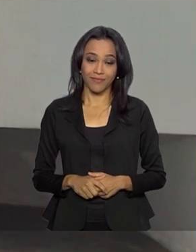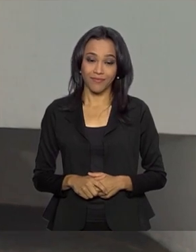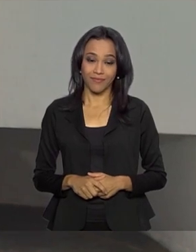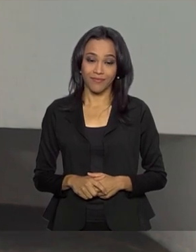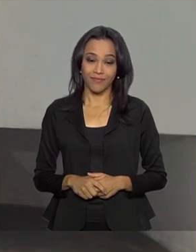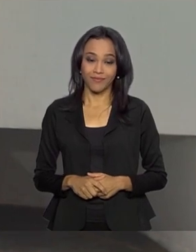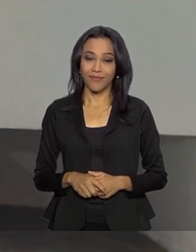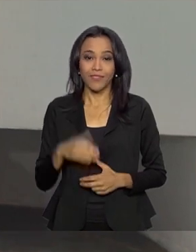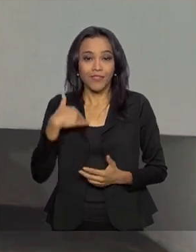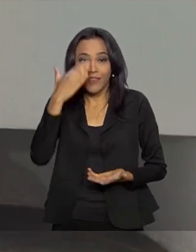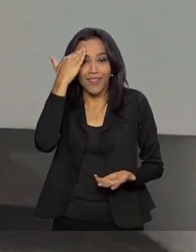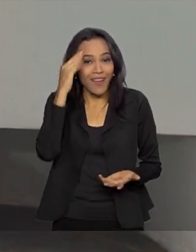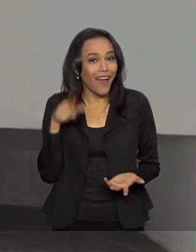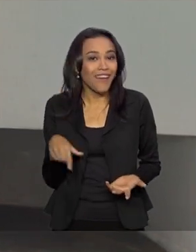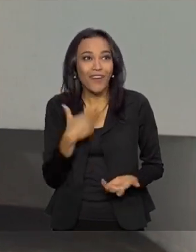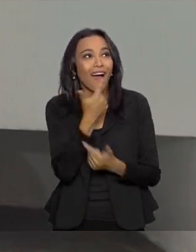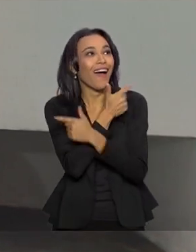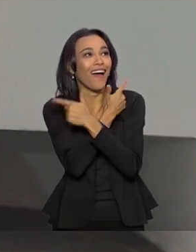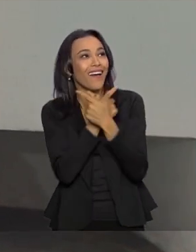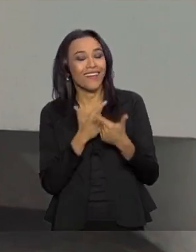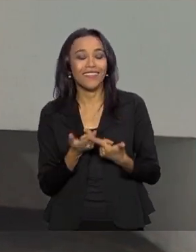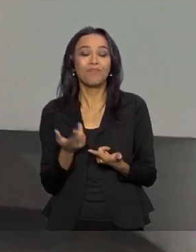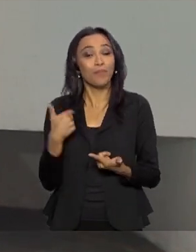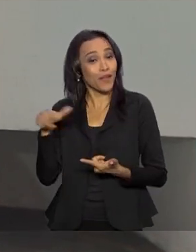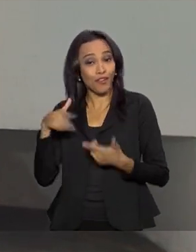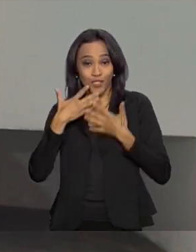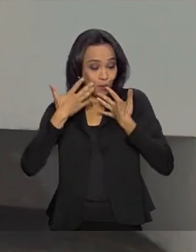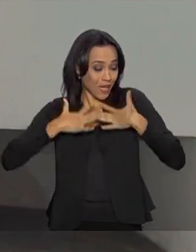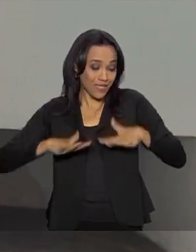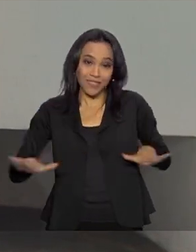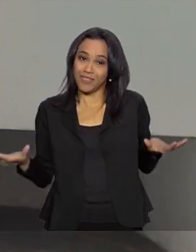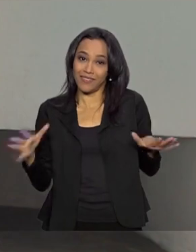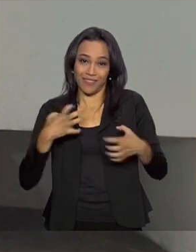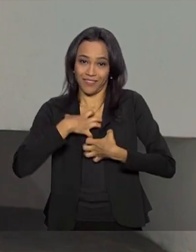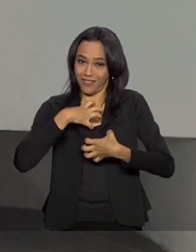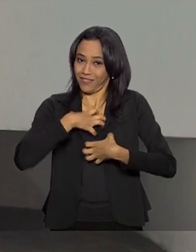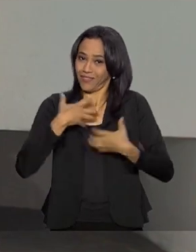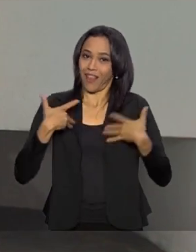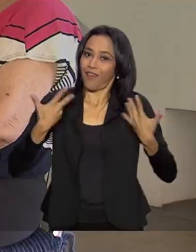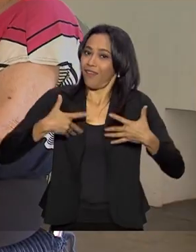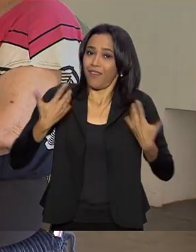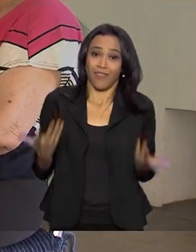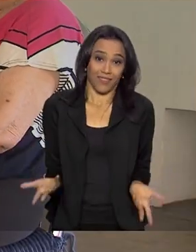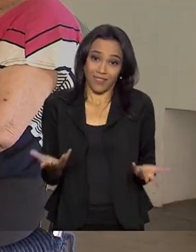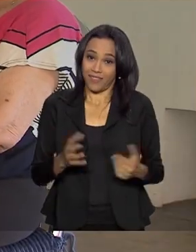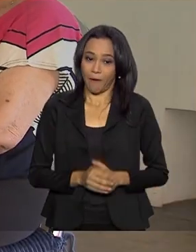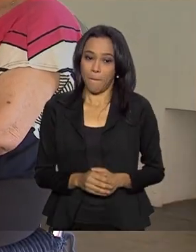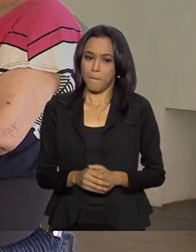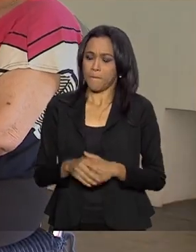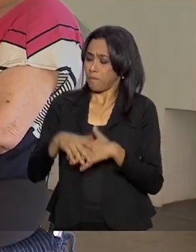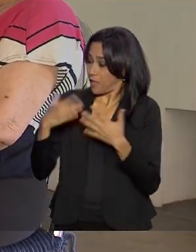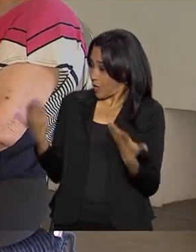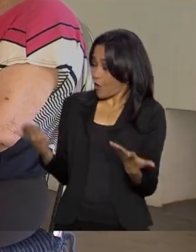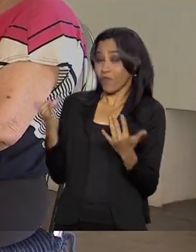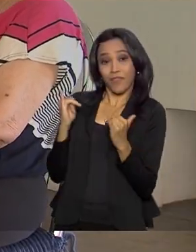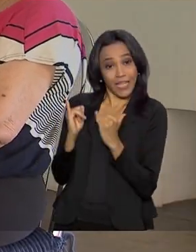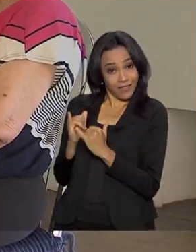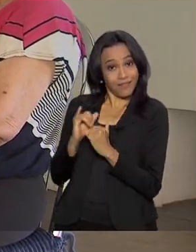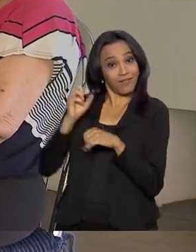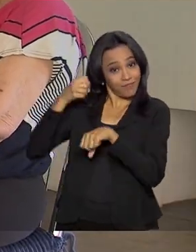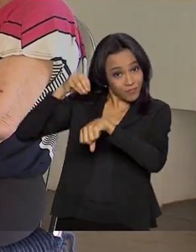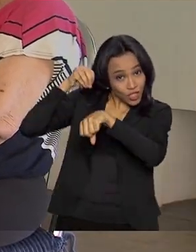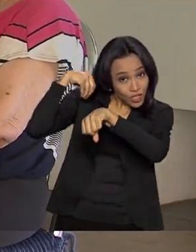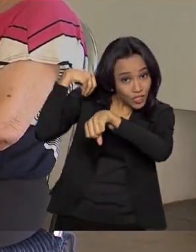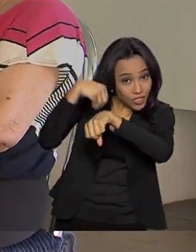sem compensar isso para você ver, eu acordo já sim. Que bom, que bom, então fica, fica a dica, fica a dica,